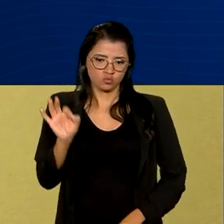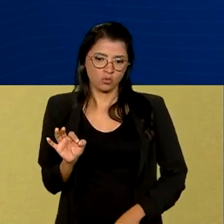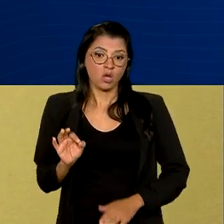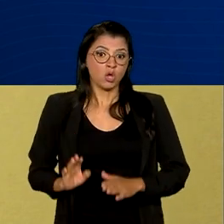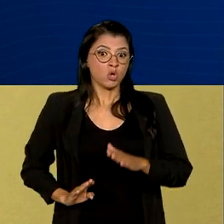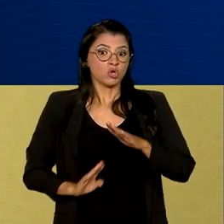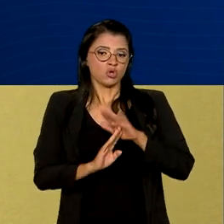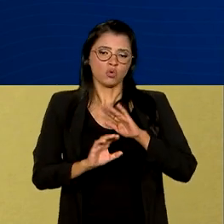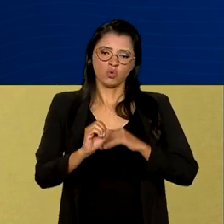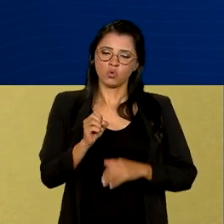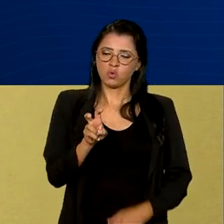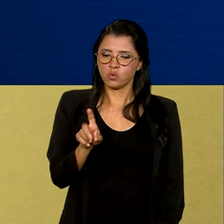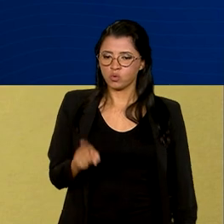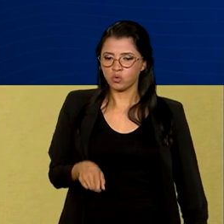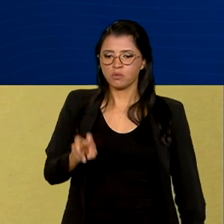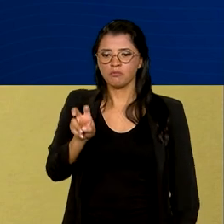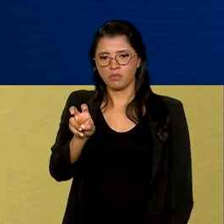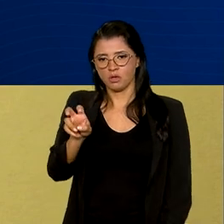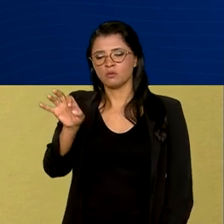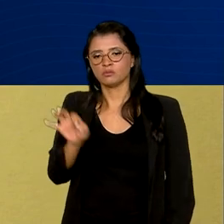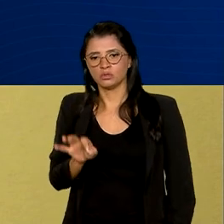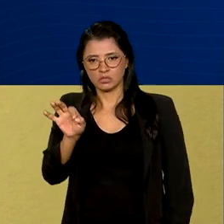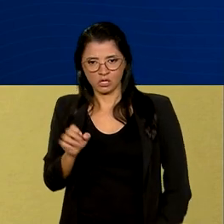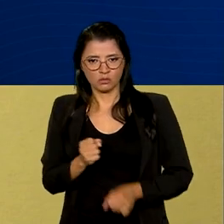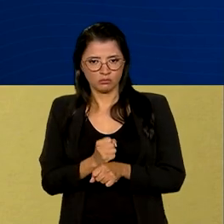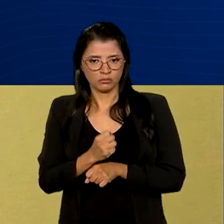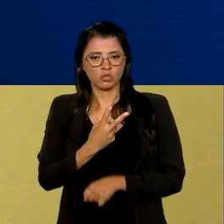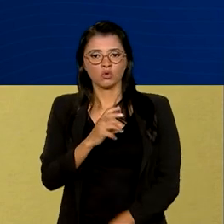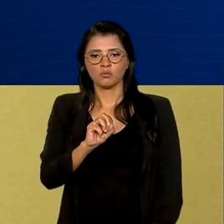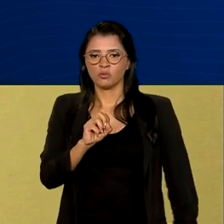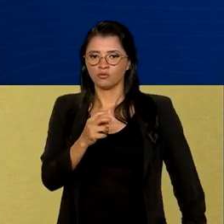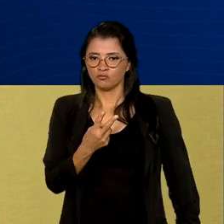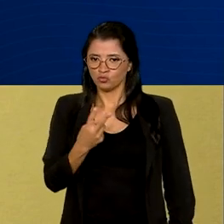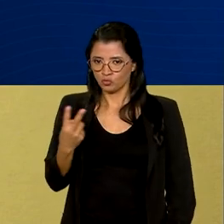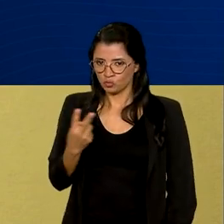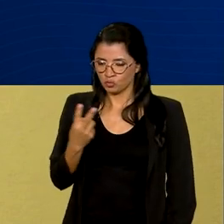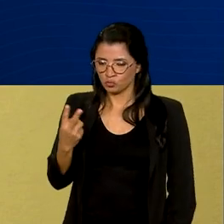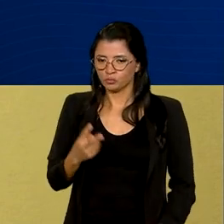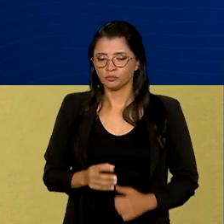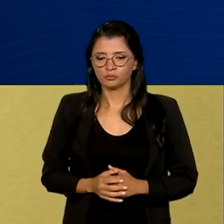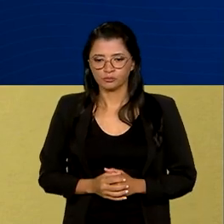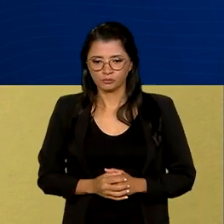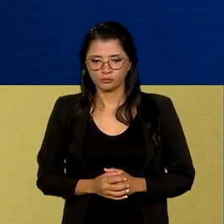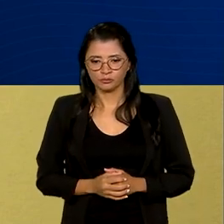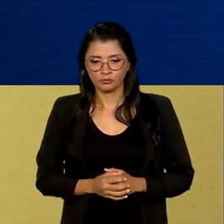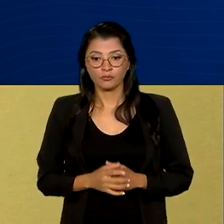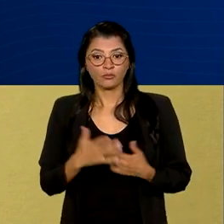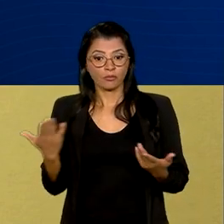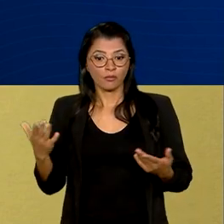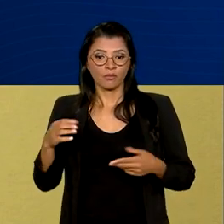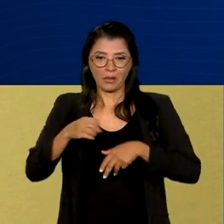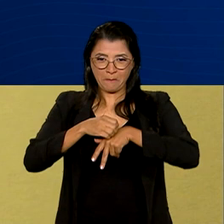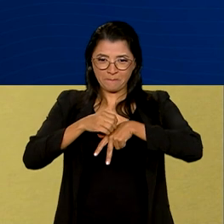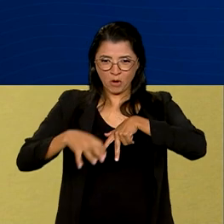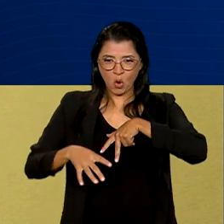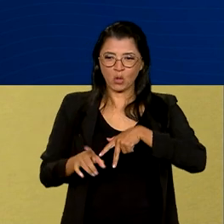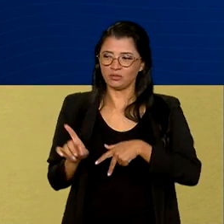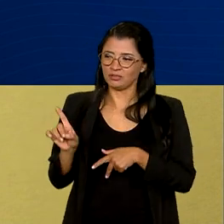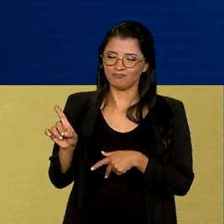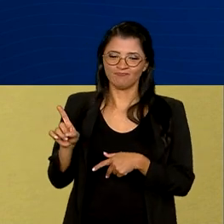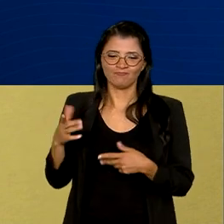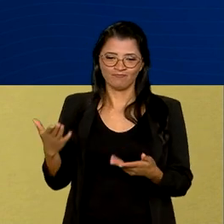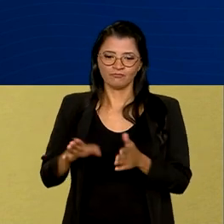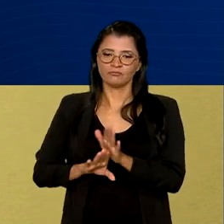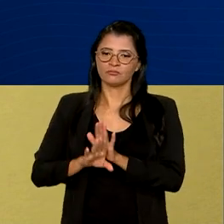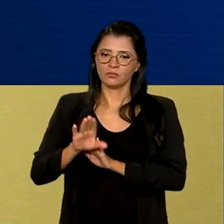chegando a 85,5% em 2022. Já a vacinação contra poliomielite